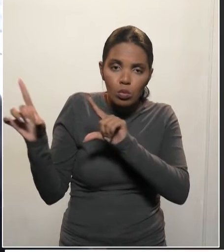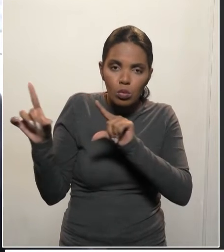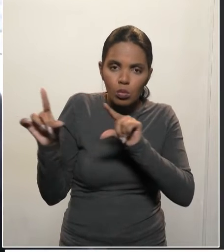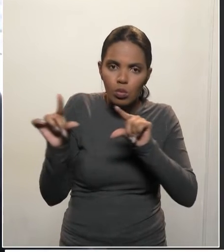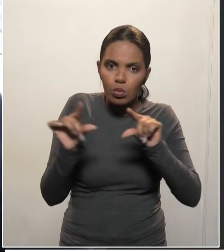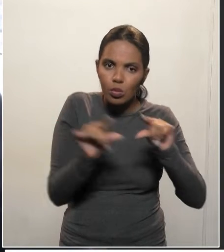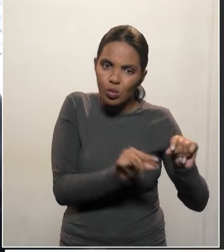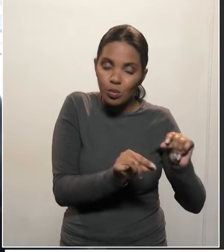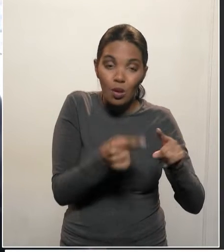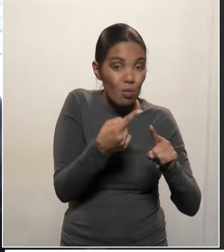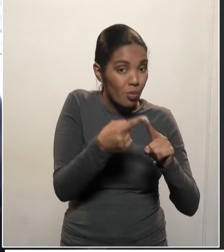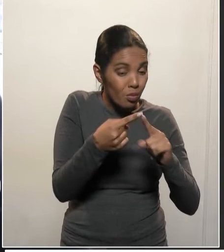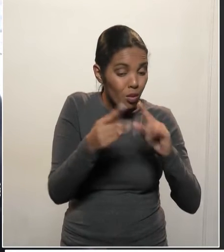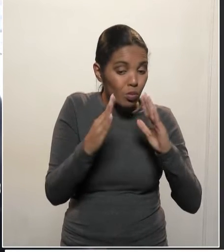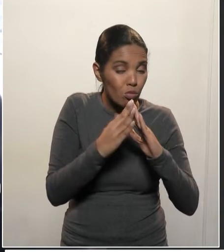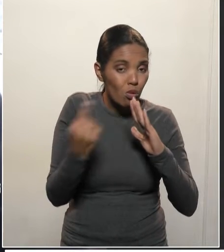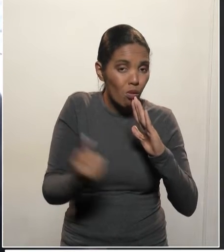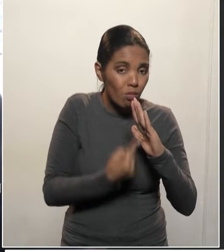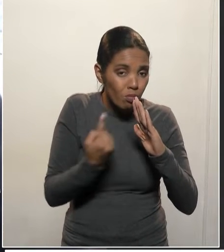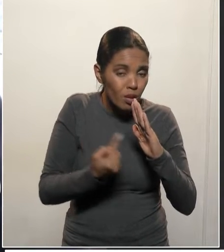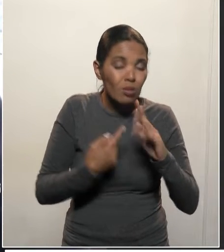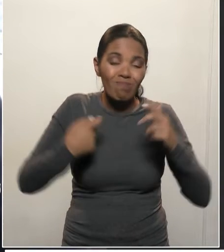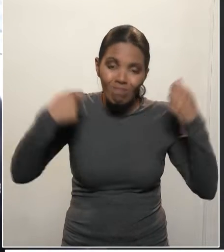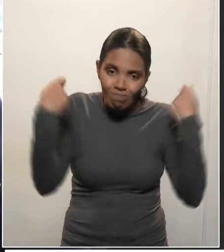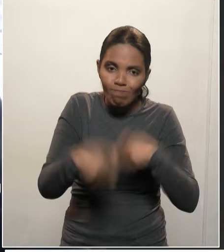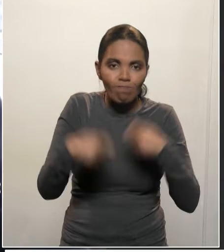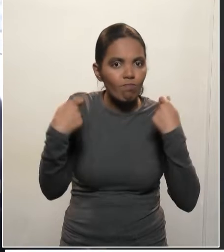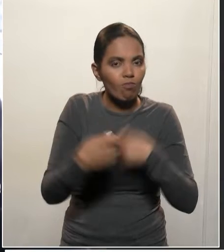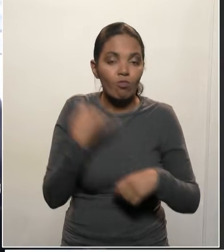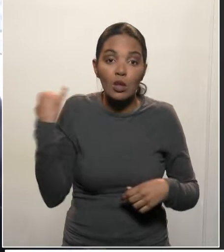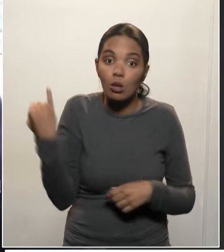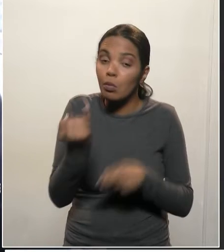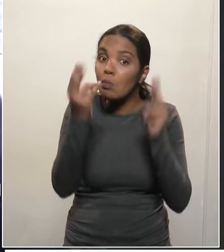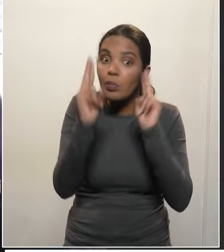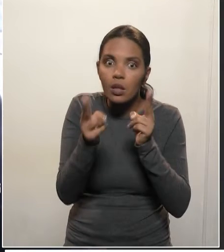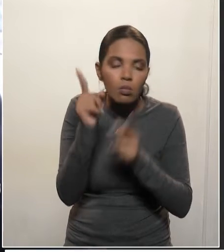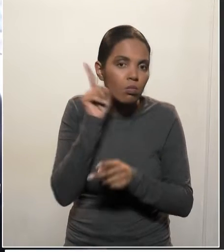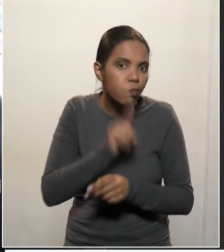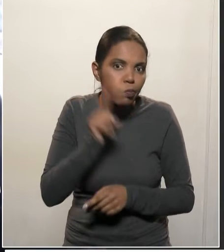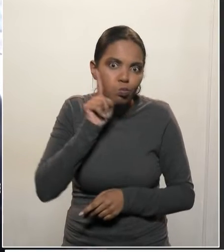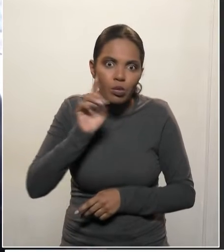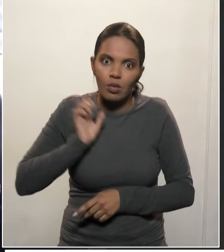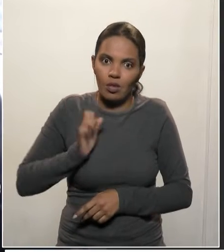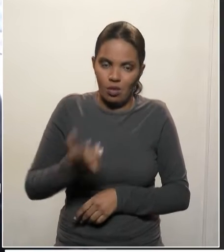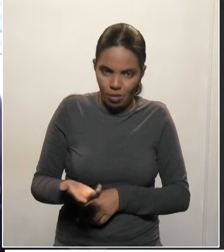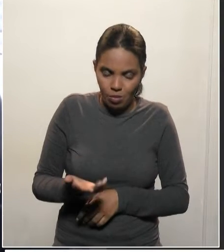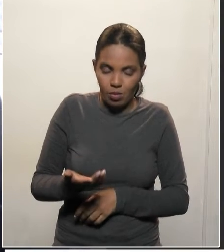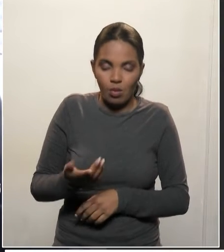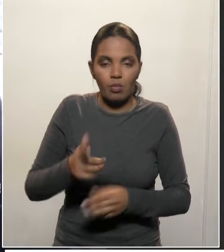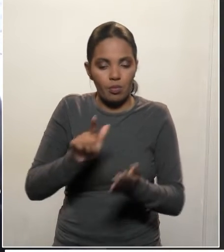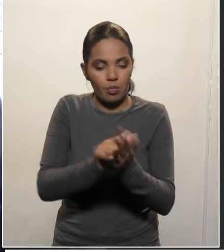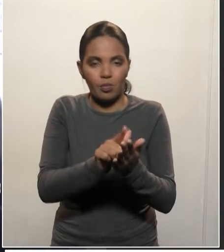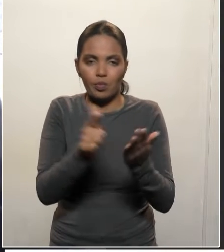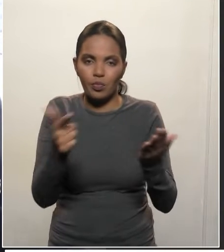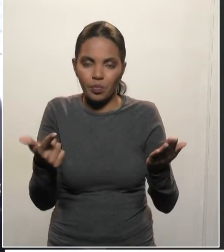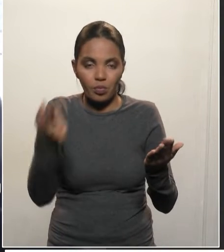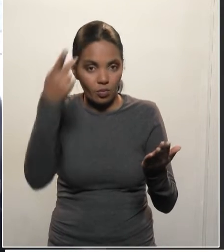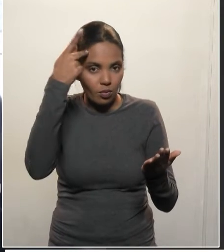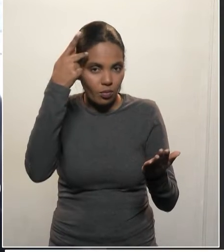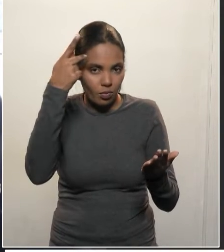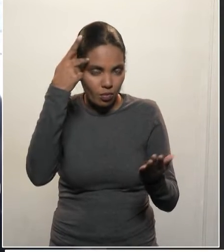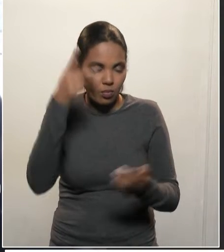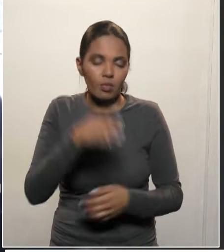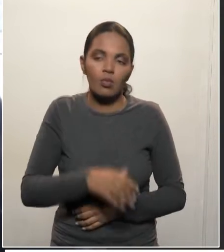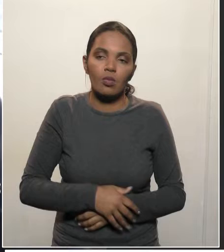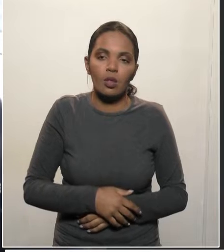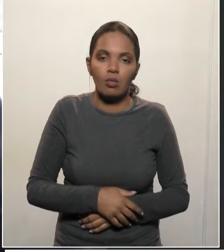que o isolamento foi fundamental, mesmo nos Estados Unidos. A Folha de São Paulo, senhor presidente, deputado